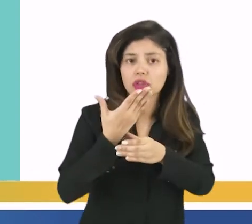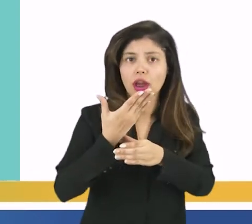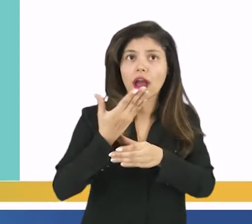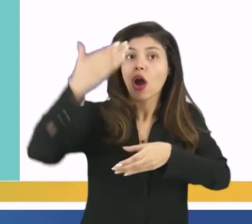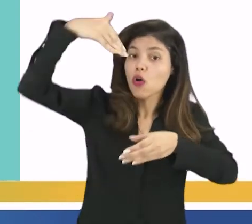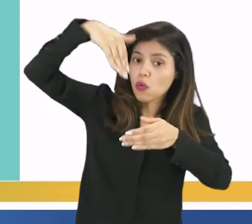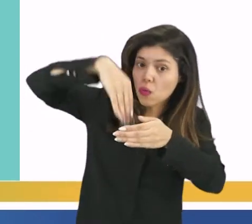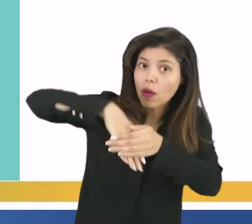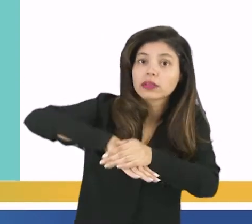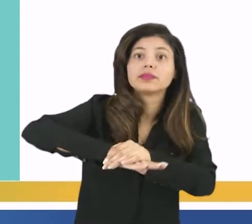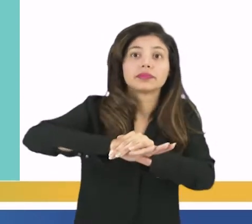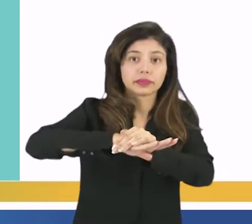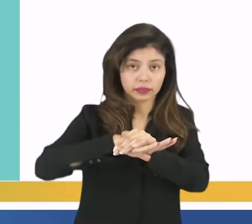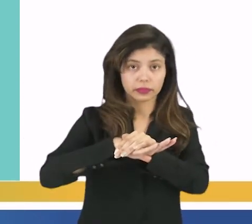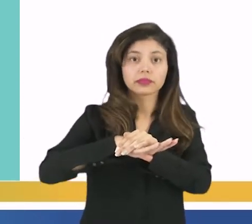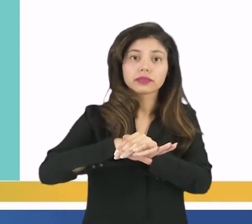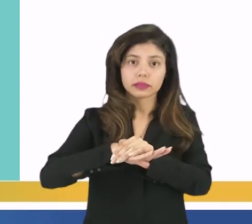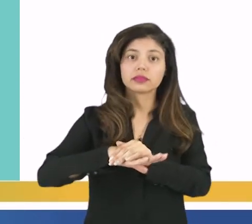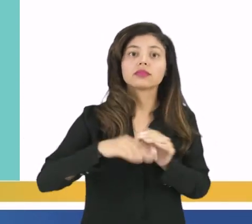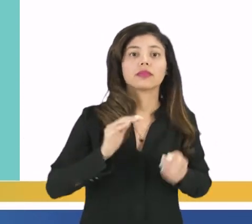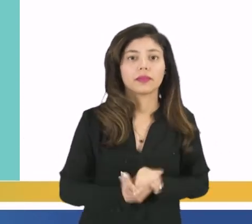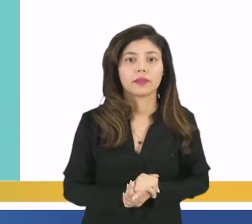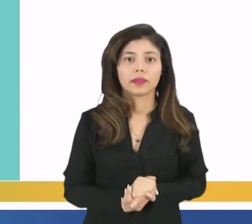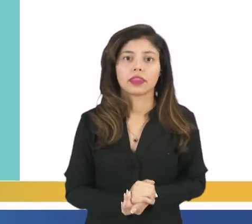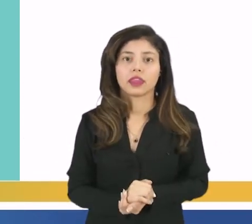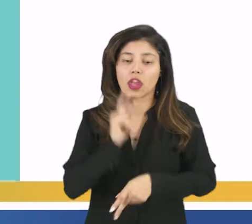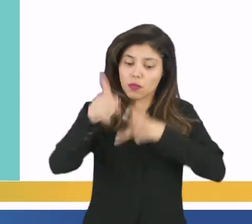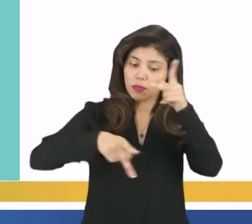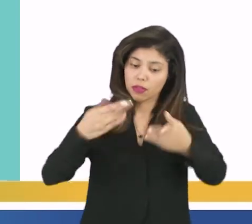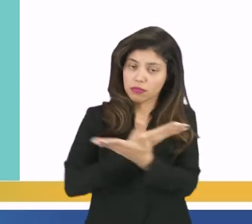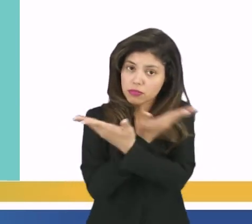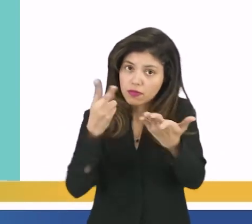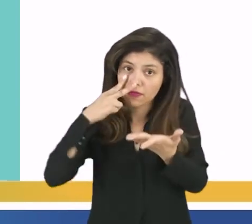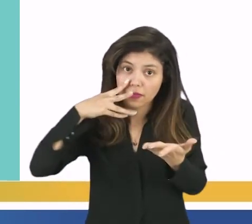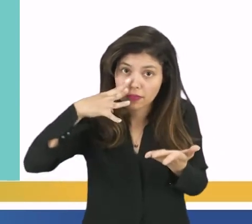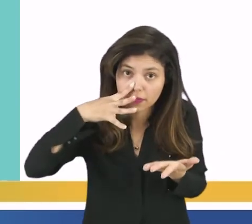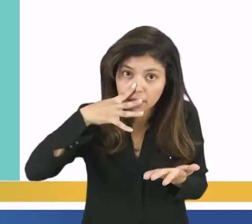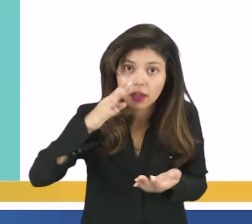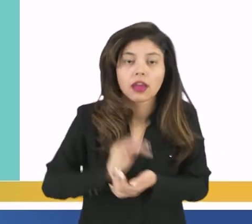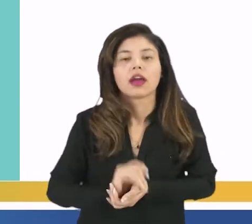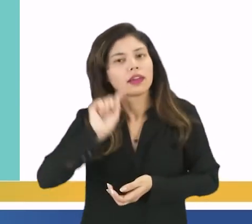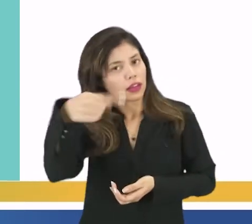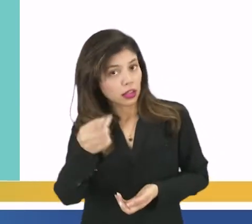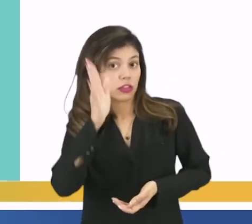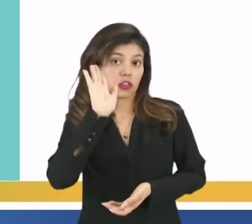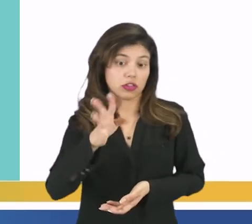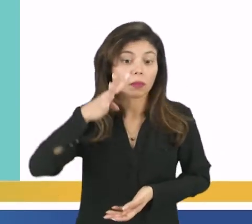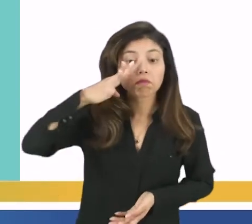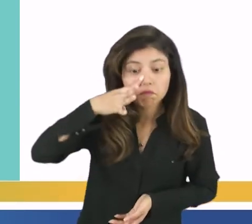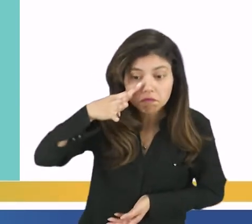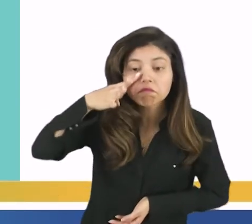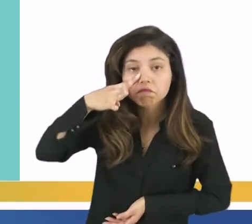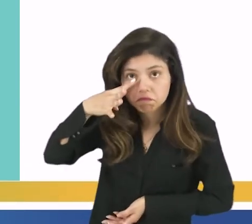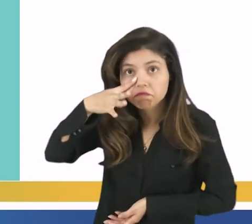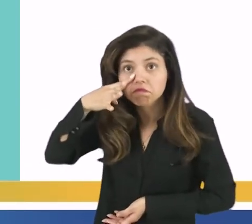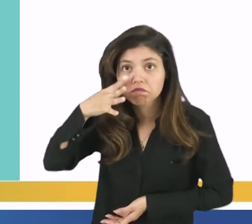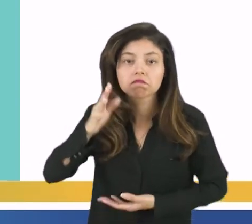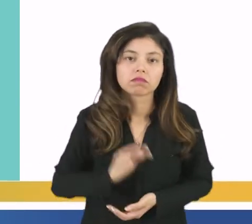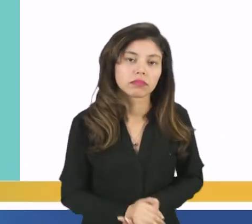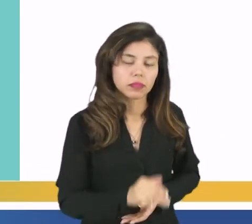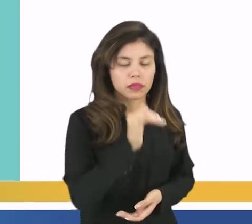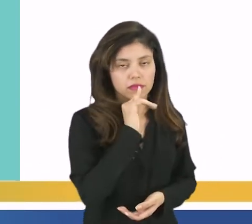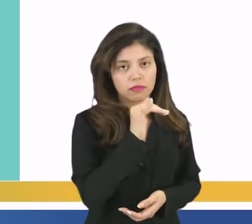colocado a apreciação da população, principalmente daqueles que são interessados, no caso